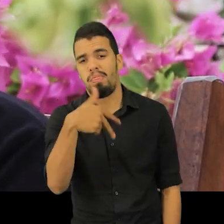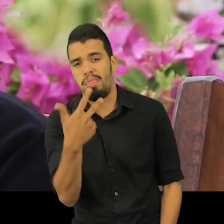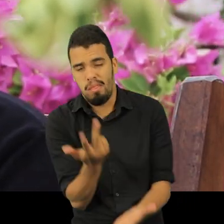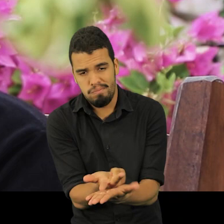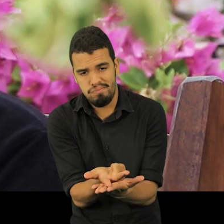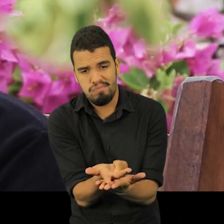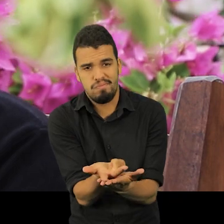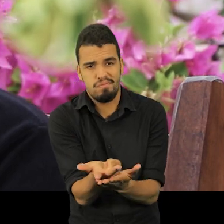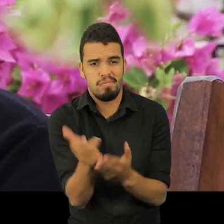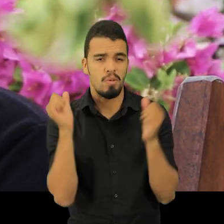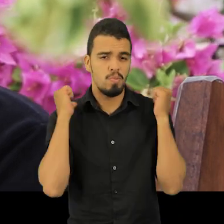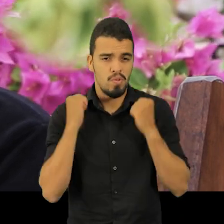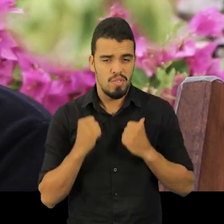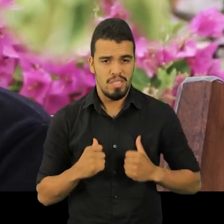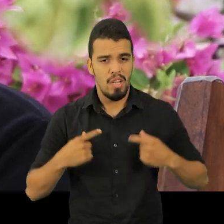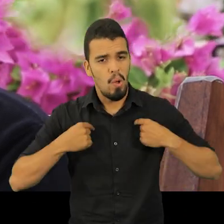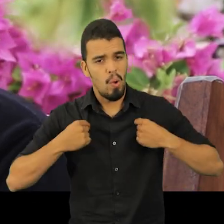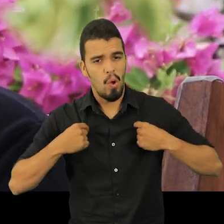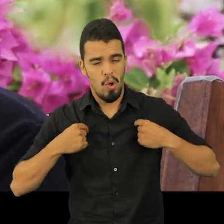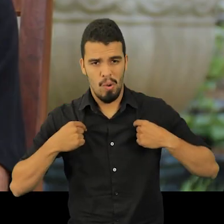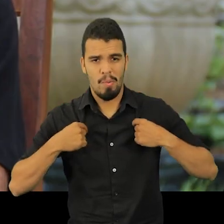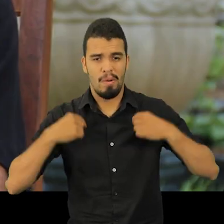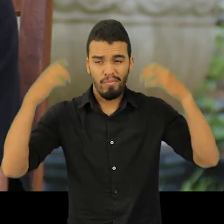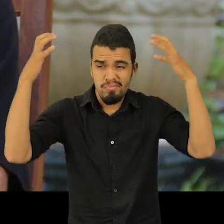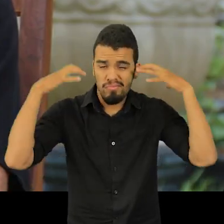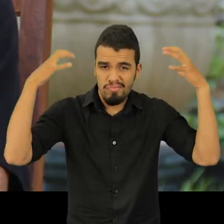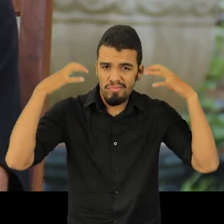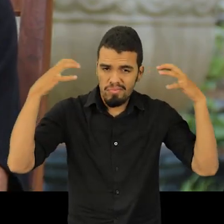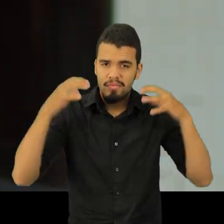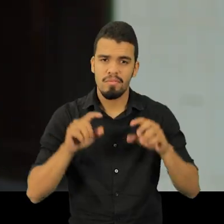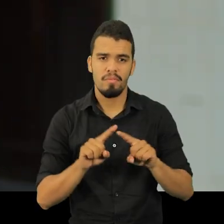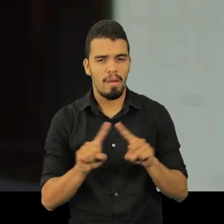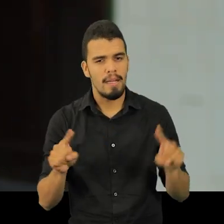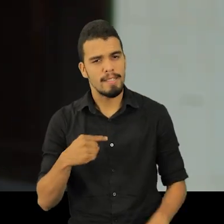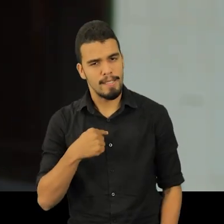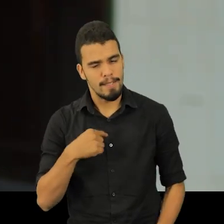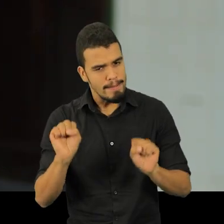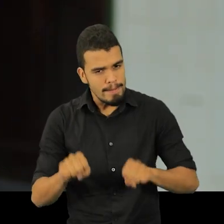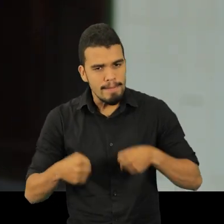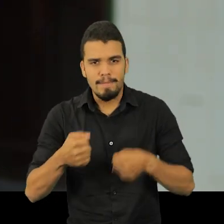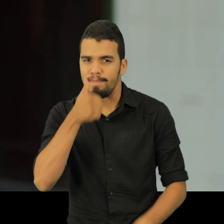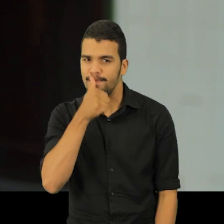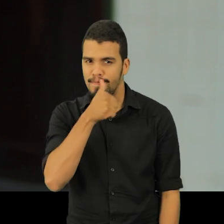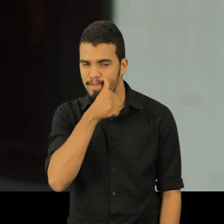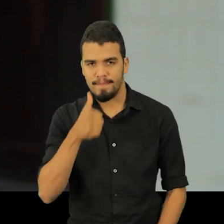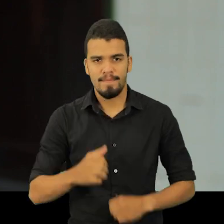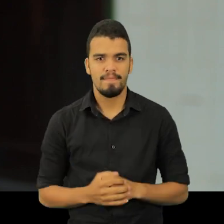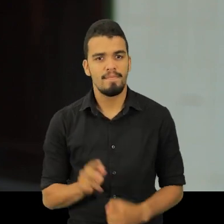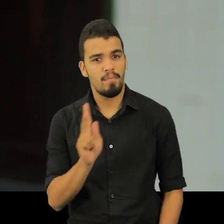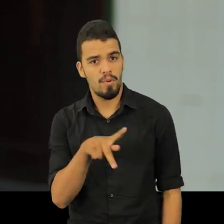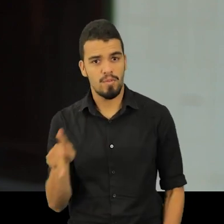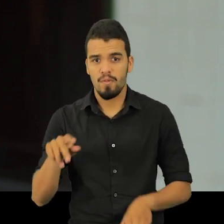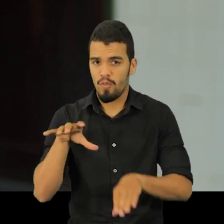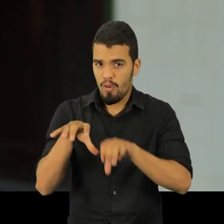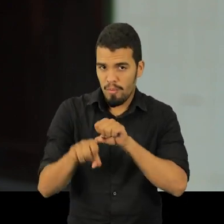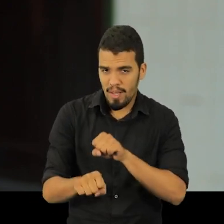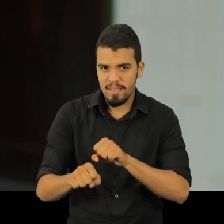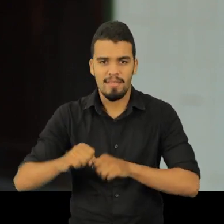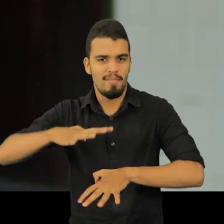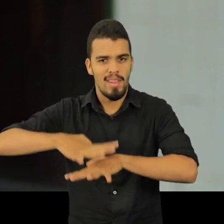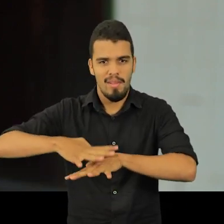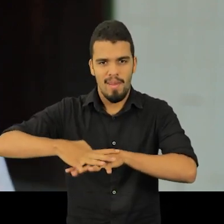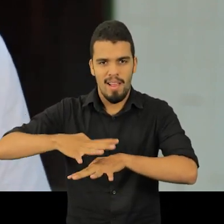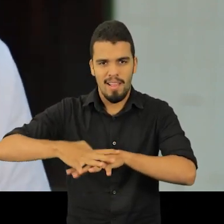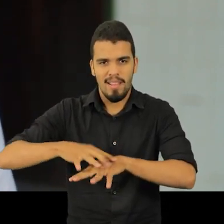a mochila, molha a roupa. Mas eu segui em frente. Um professor que era formado em matemática, disse assim para